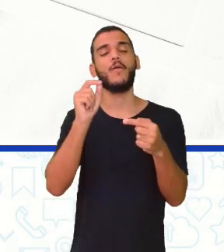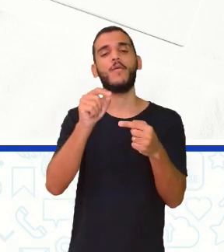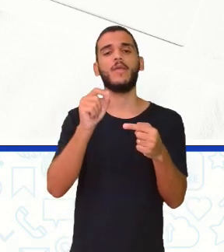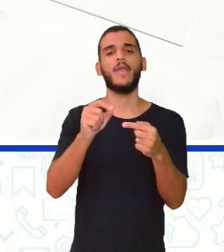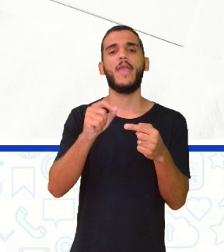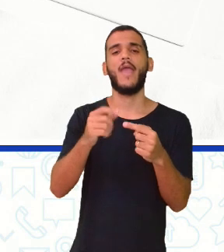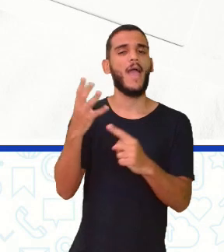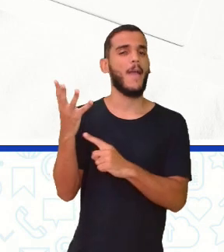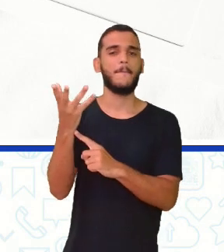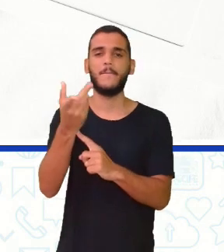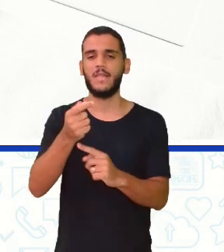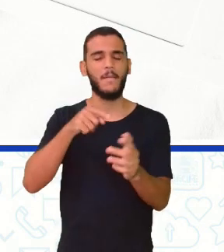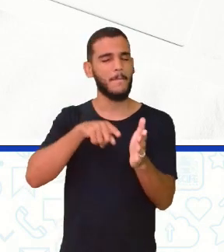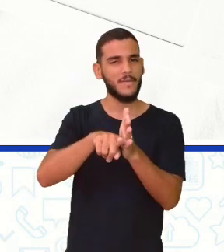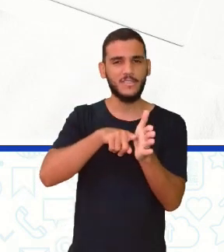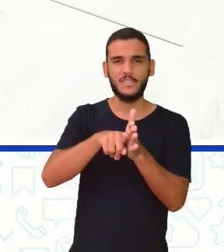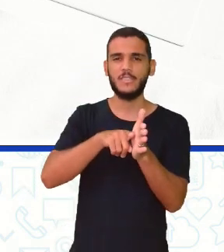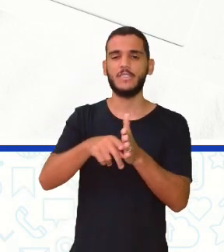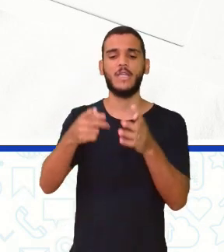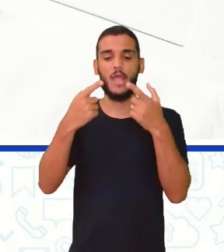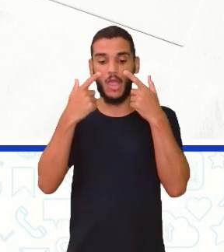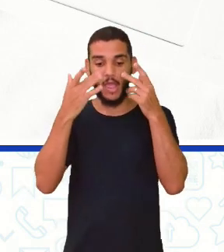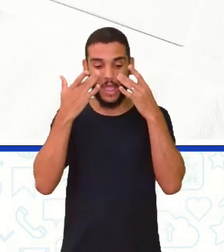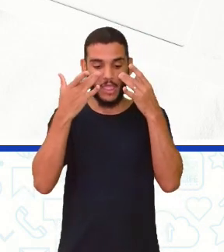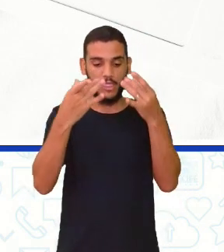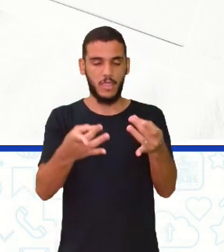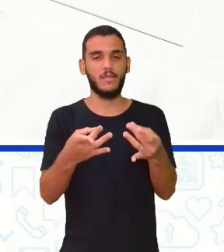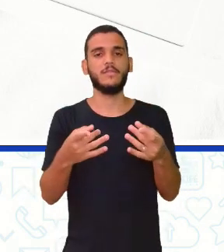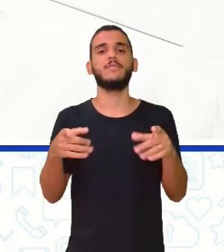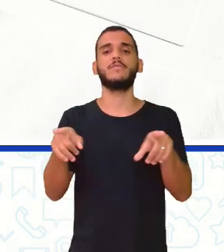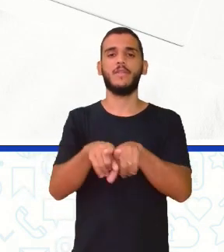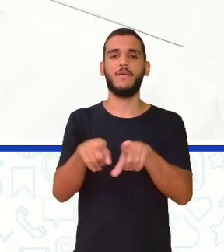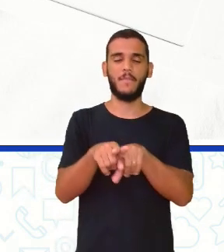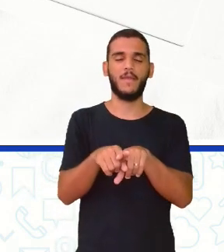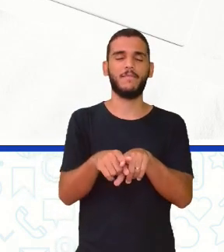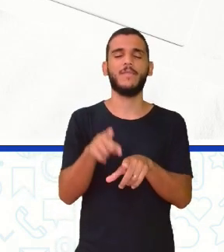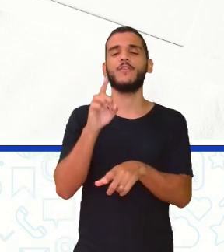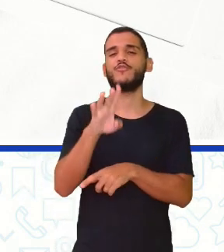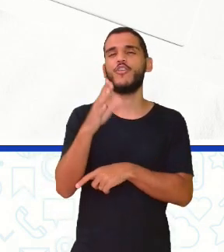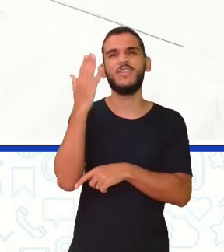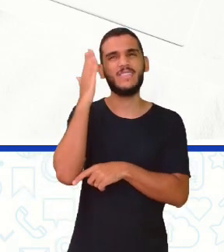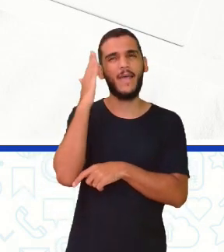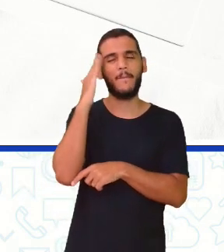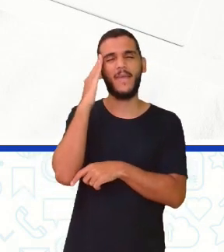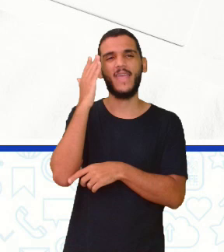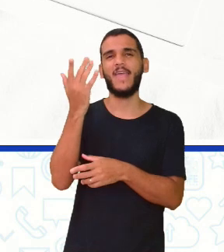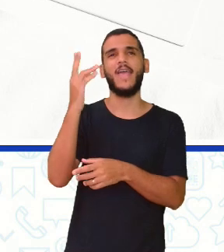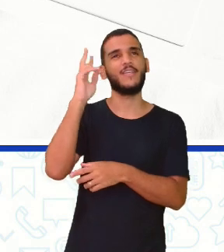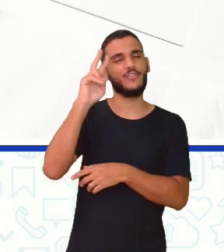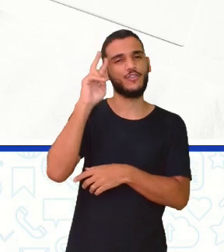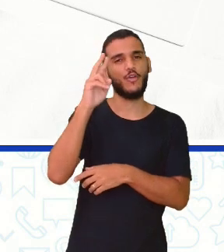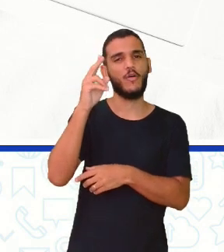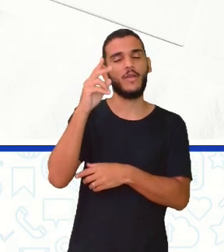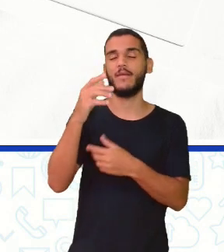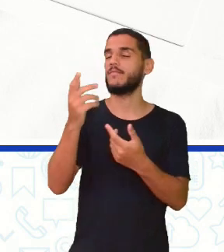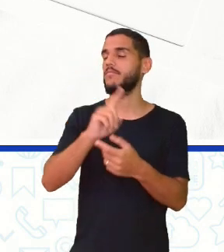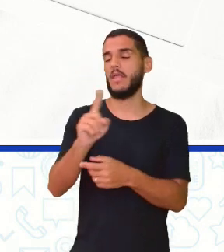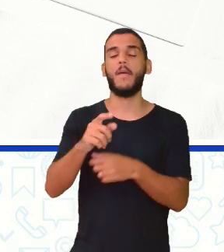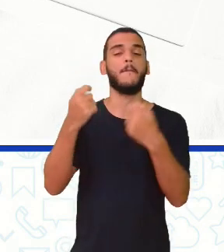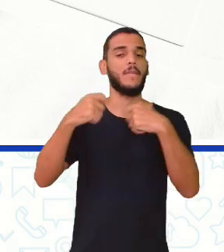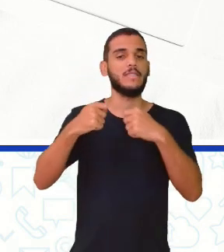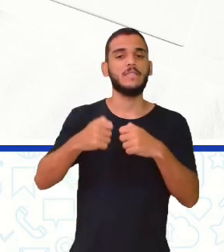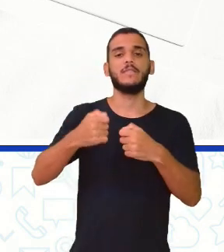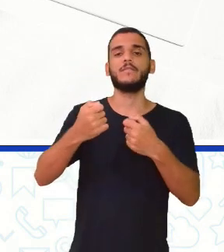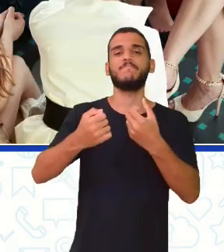pesquisa com o olhar aguçado para o valor do entretenimento. Então, não é só você saber a história, é você saber como contar a história